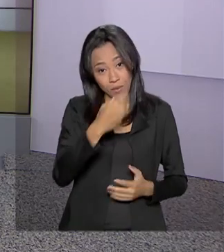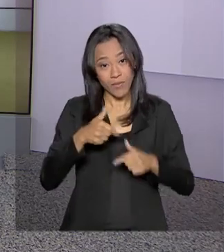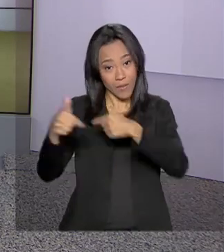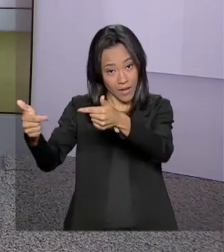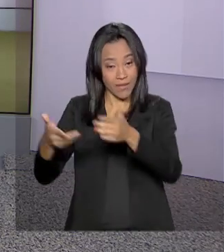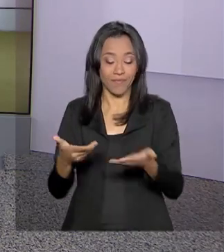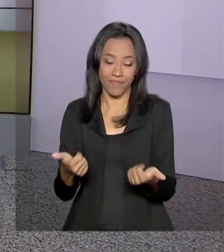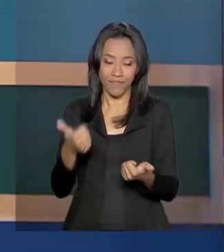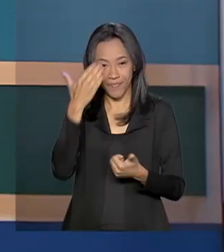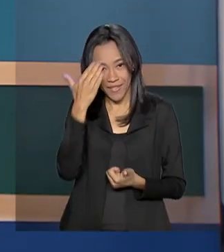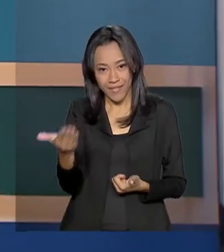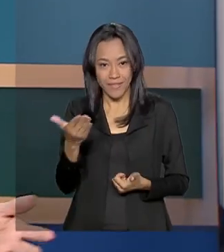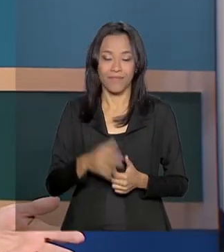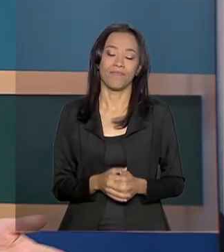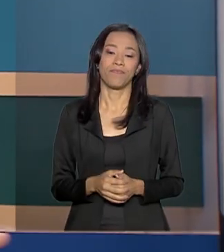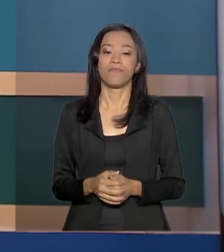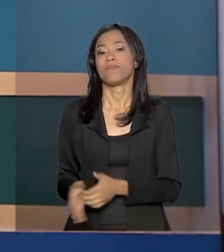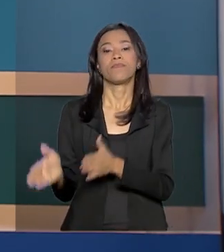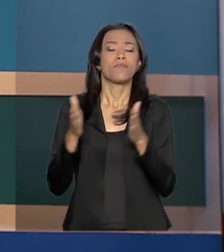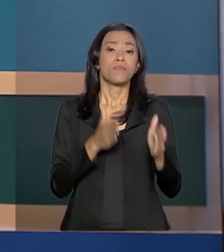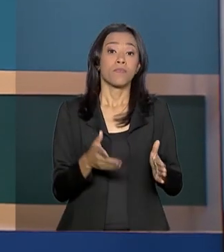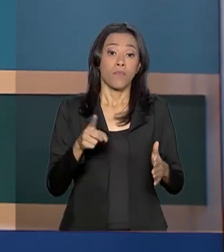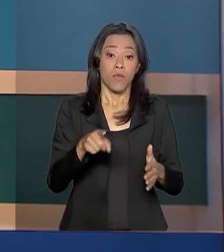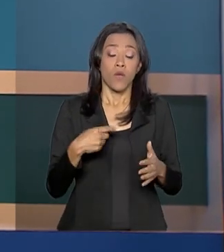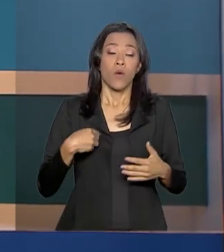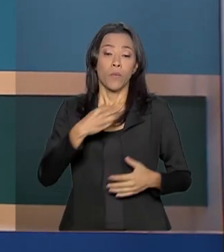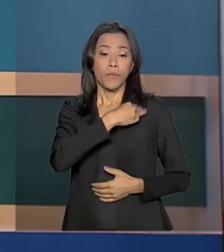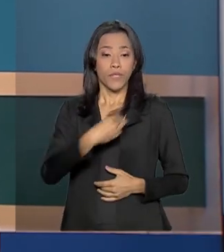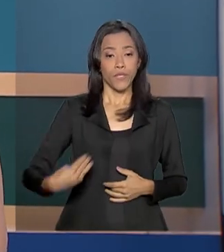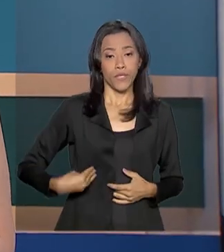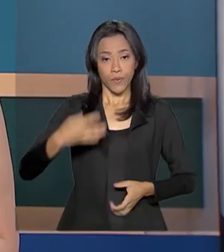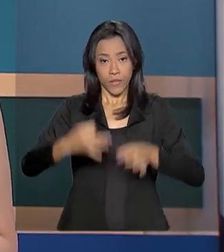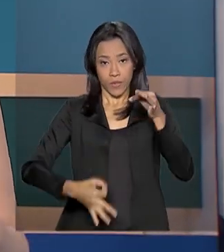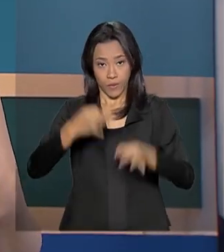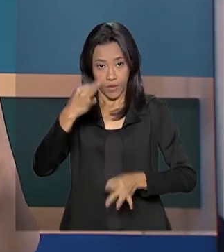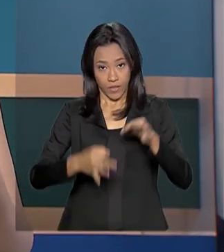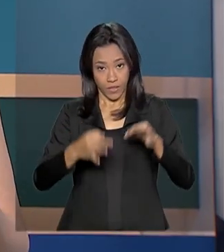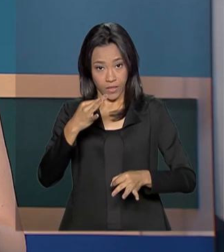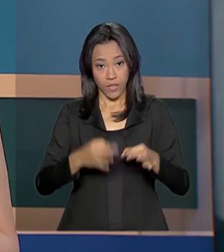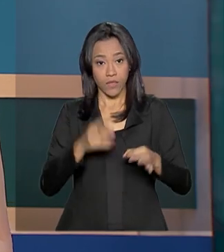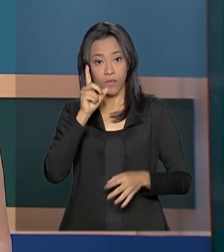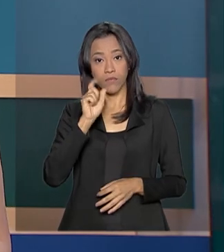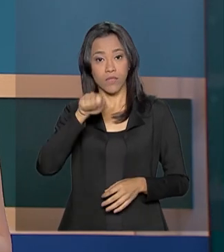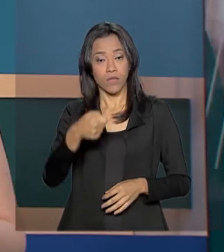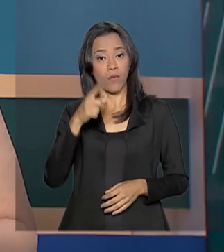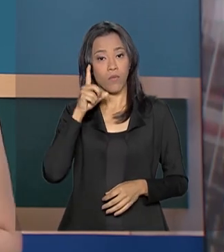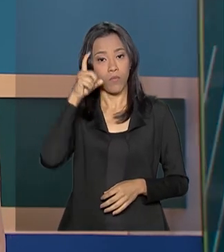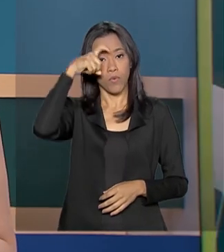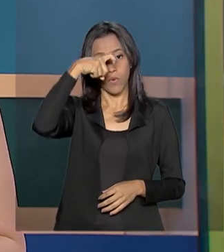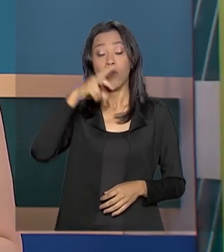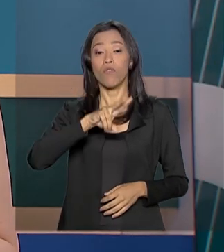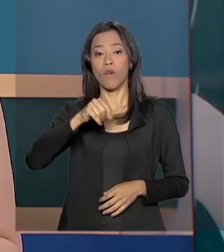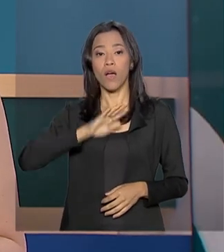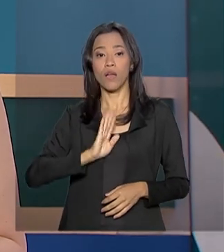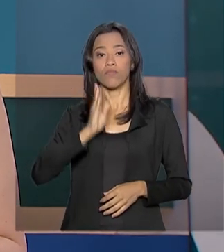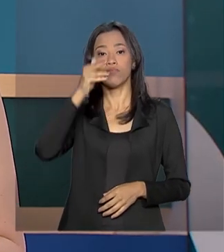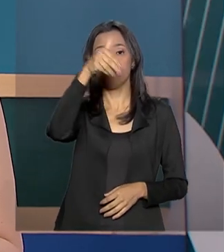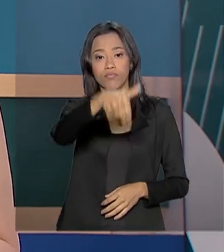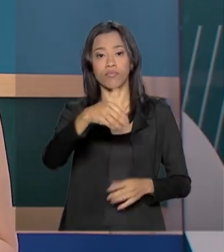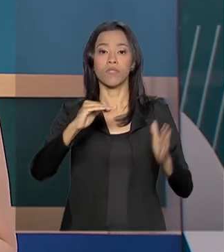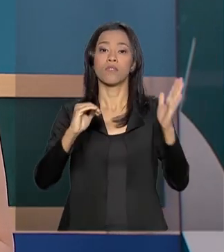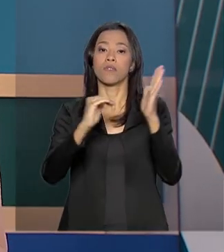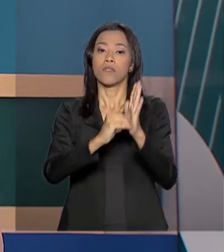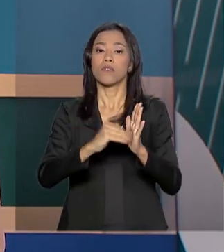você, tá bom? Obrigada. O ministro da Justiça e Segurança Pública, Sérgio Moro, vai ao Senado na quarta-feira da semana que vem falar sobre o